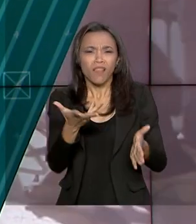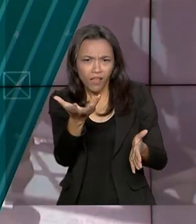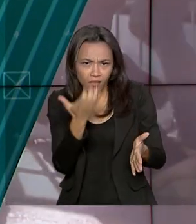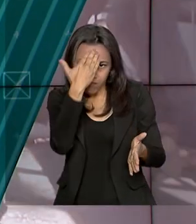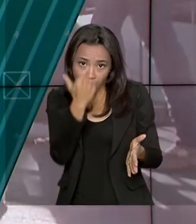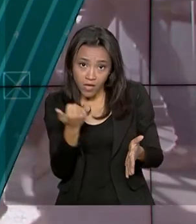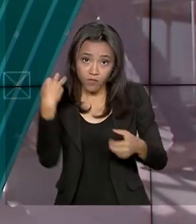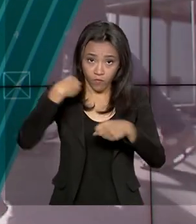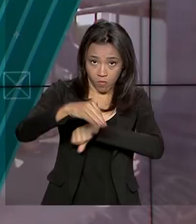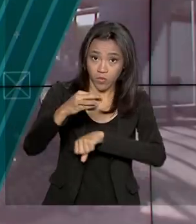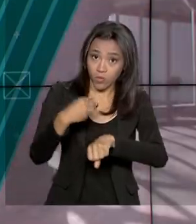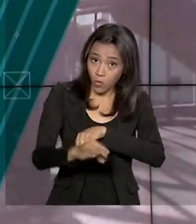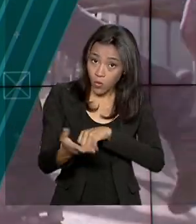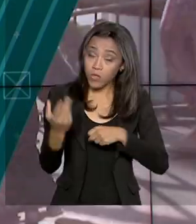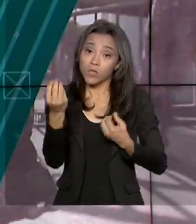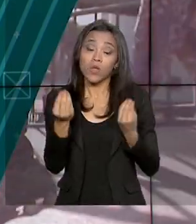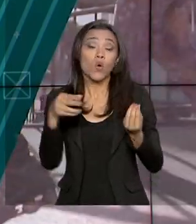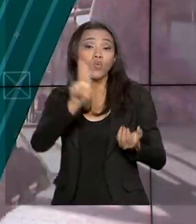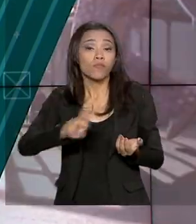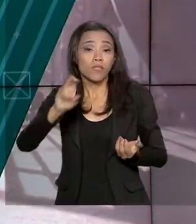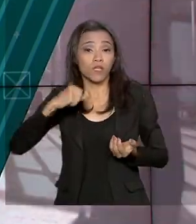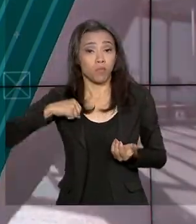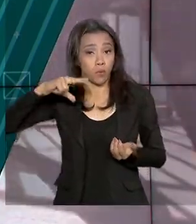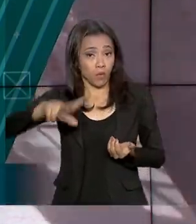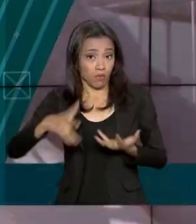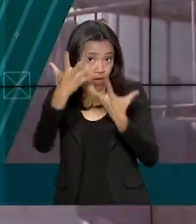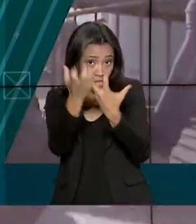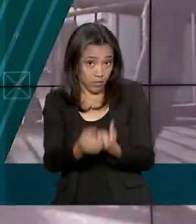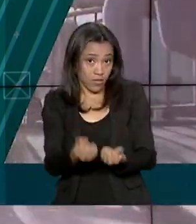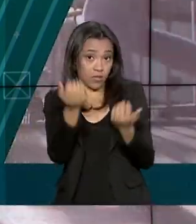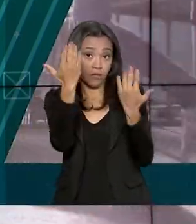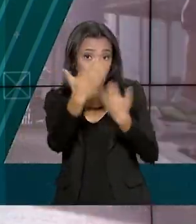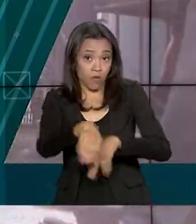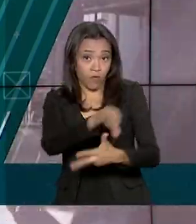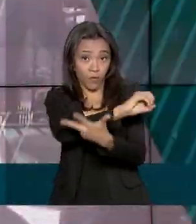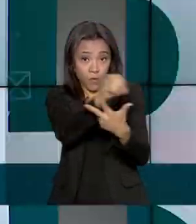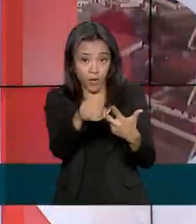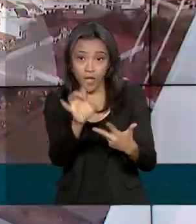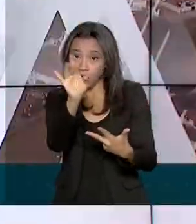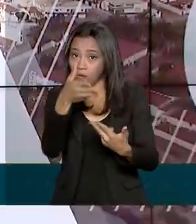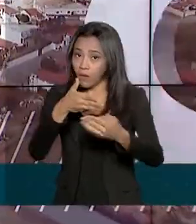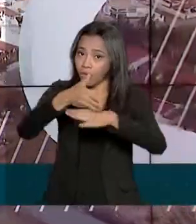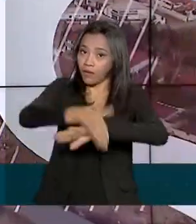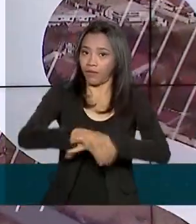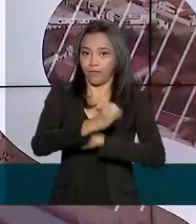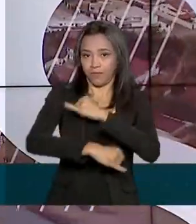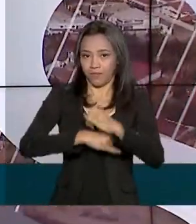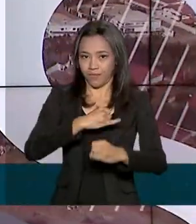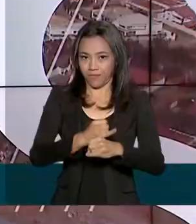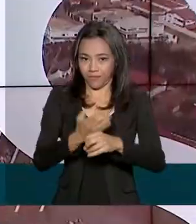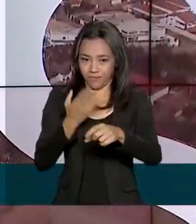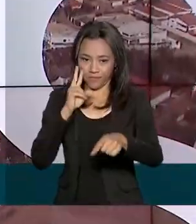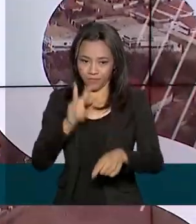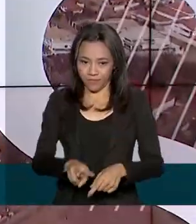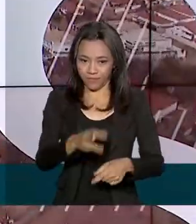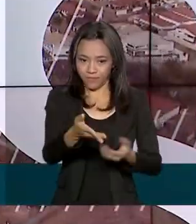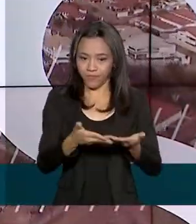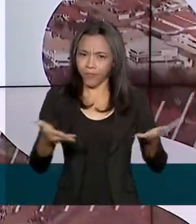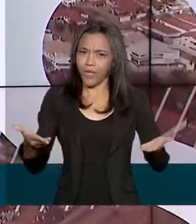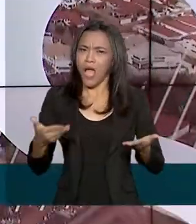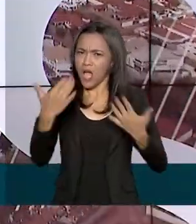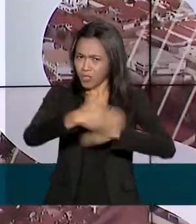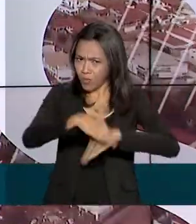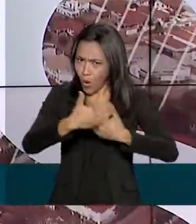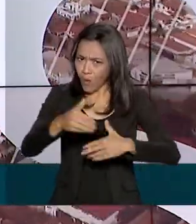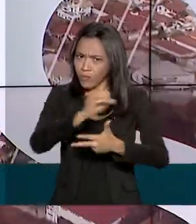mais sobre as universidades portuguesas que aceitam o Enem, é só acessar o site do Inep. As provas do próximo Exame Nacional do